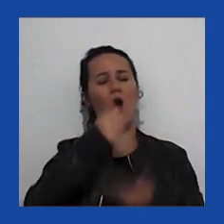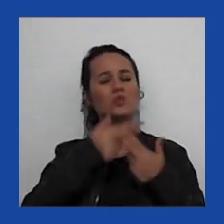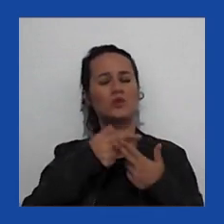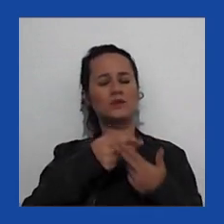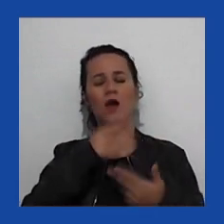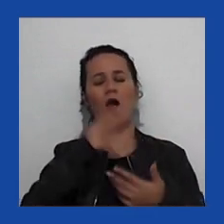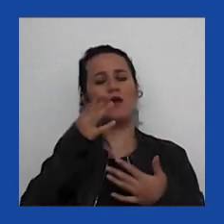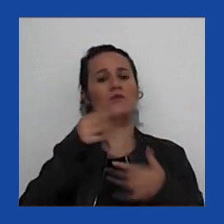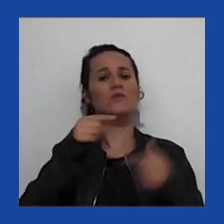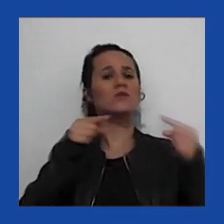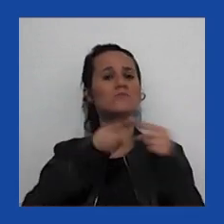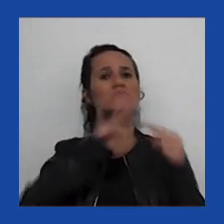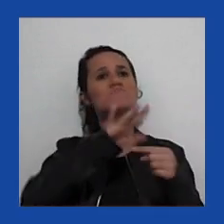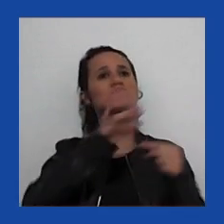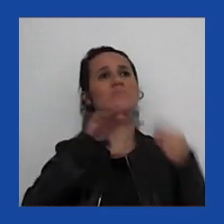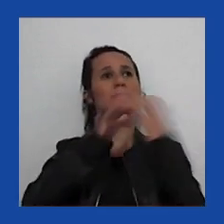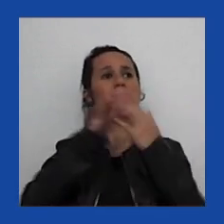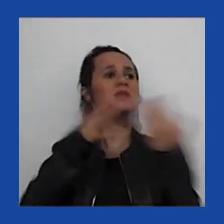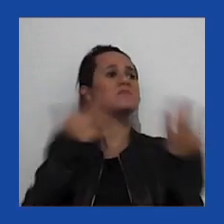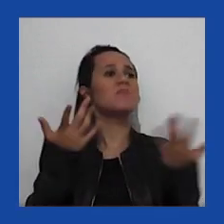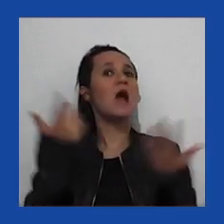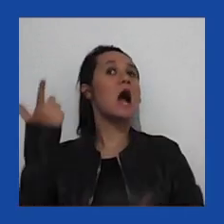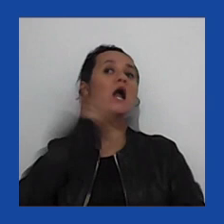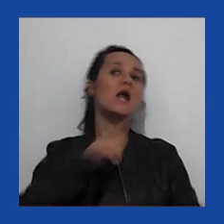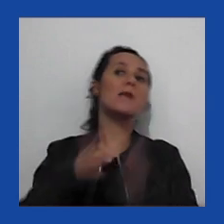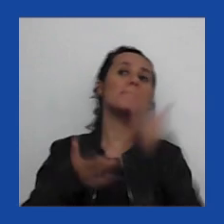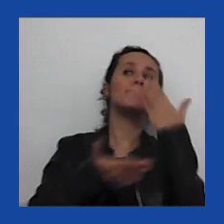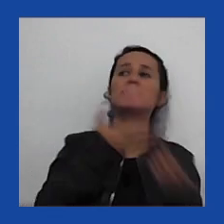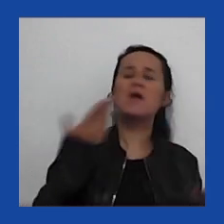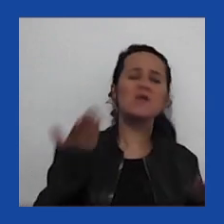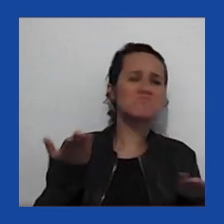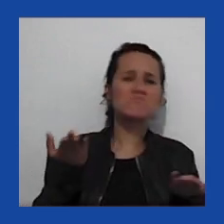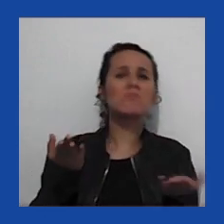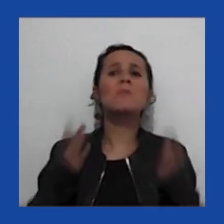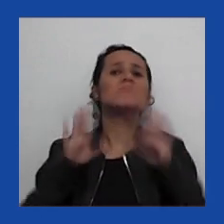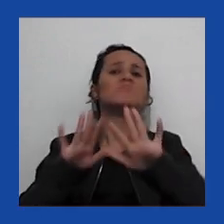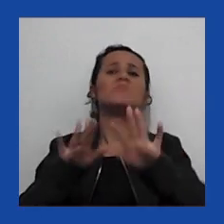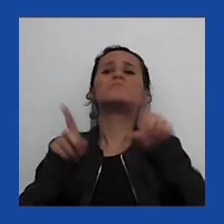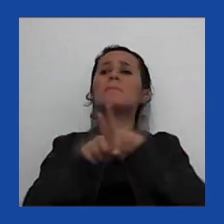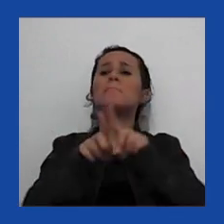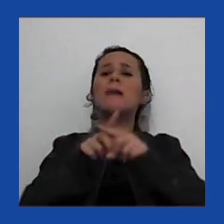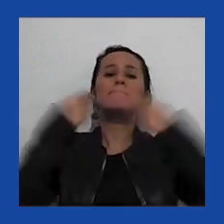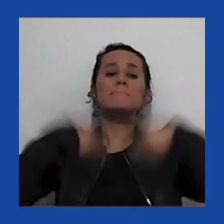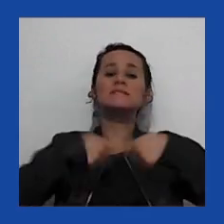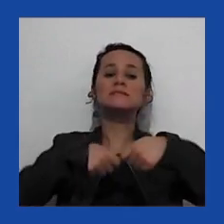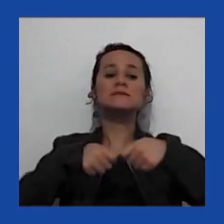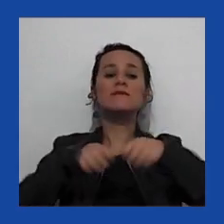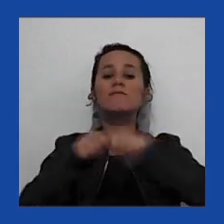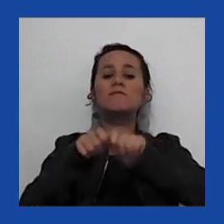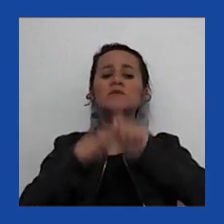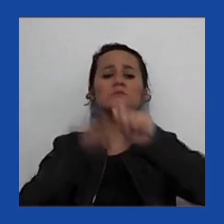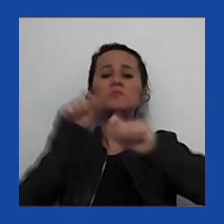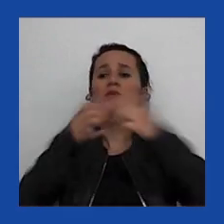ganham ou perdem nesse contexto? E o que devem fazer para tentar enfrentar esse problema?